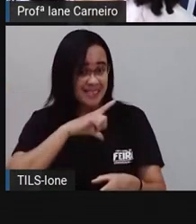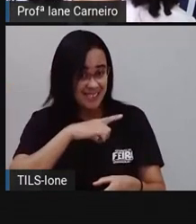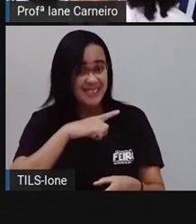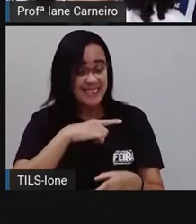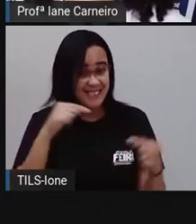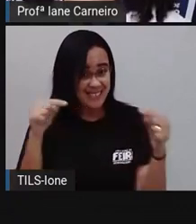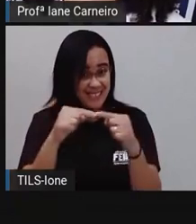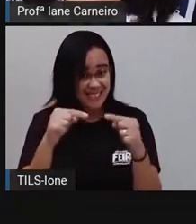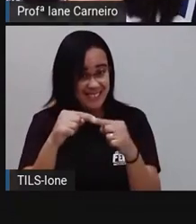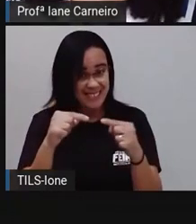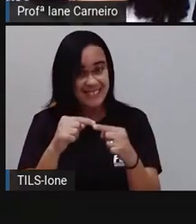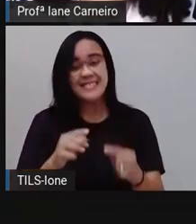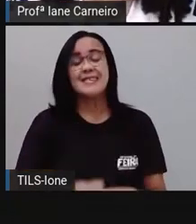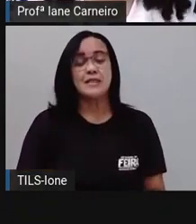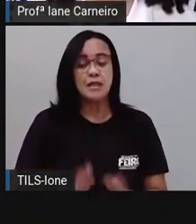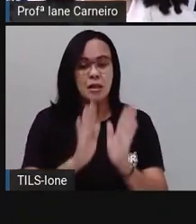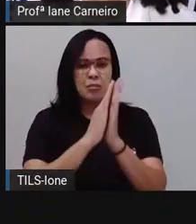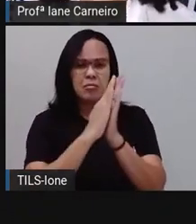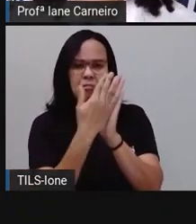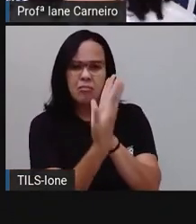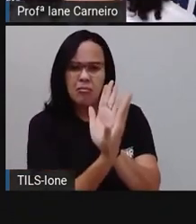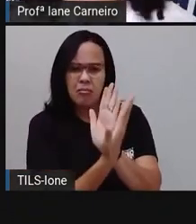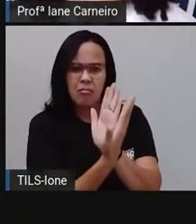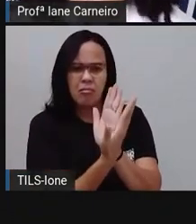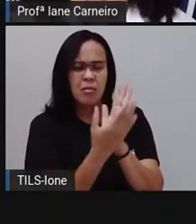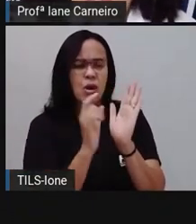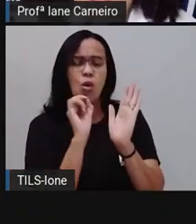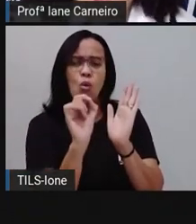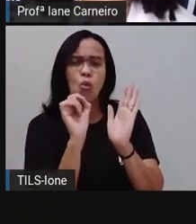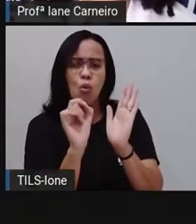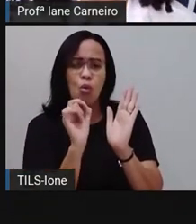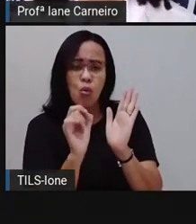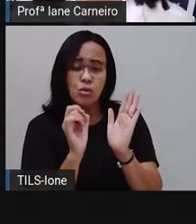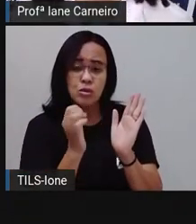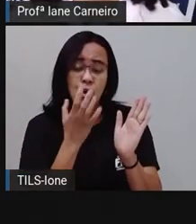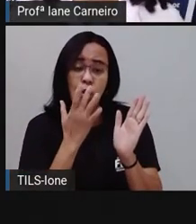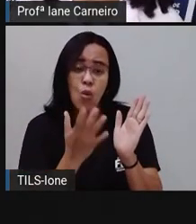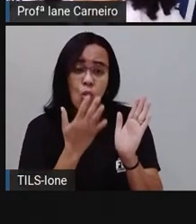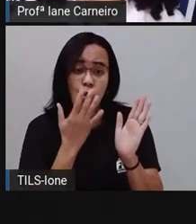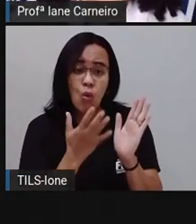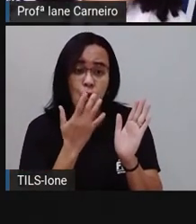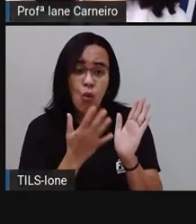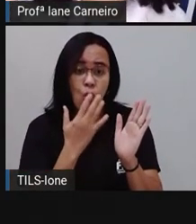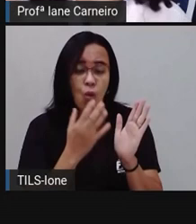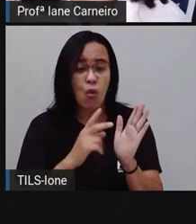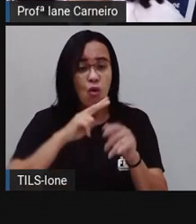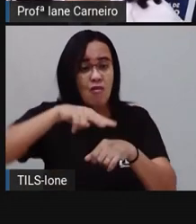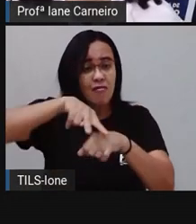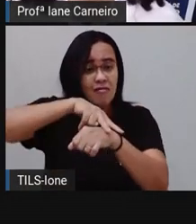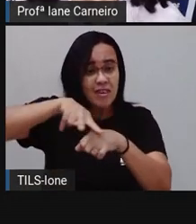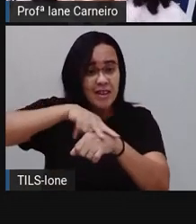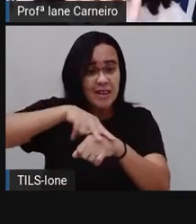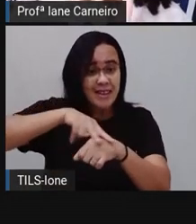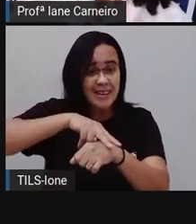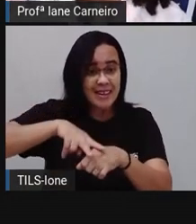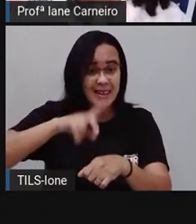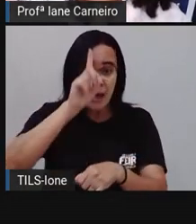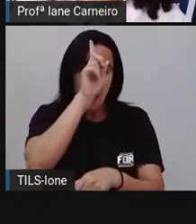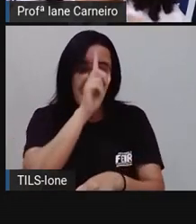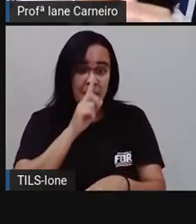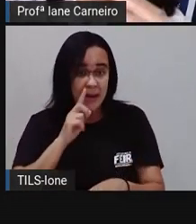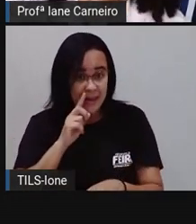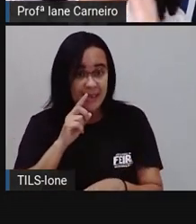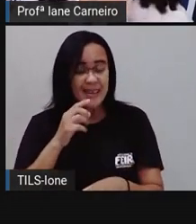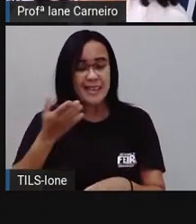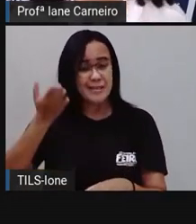Ó, as capas, né? Desses folhetos, elas são tingidas em tons de verde e amarelo. Então, antigamente, eles pintavam, Essas